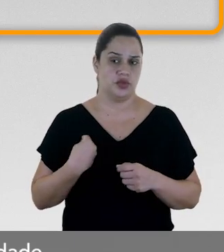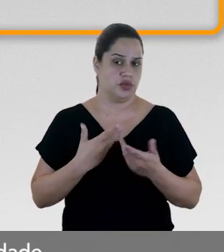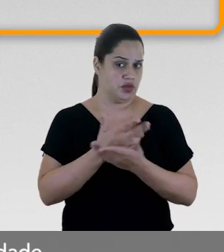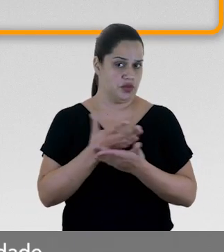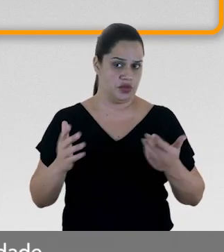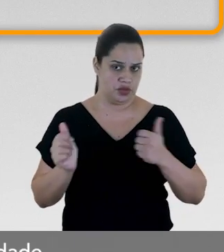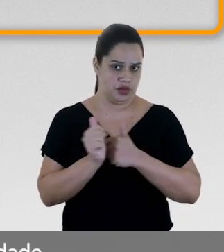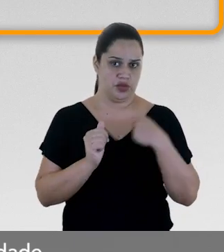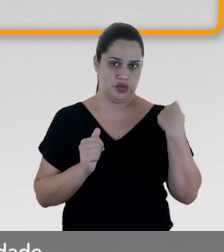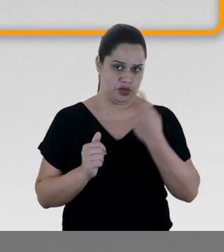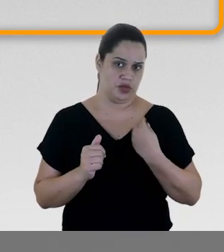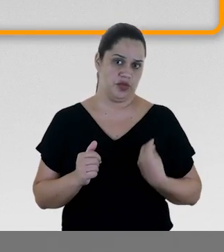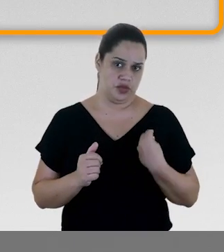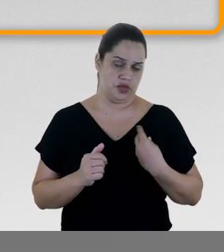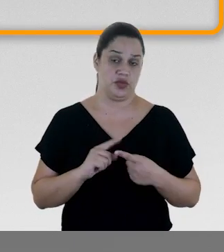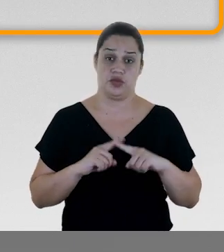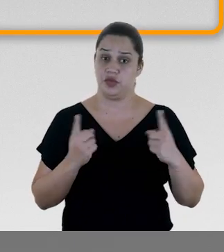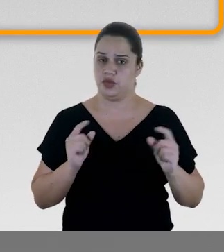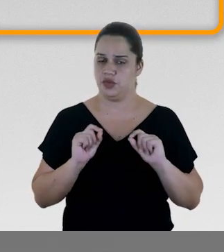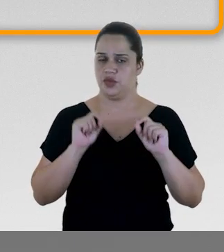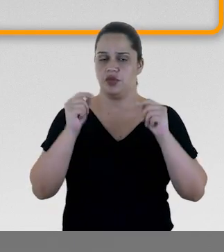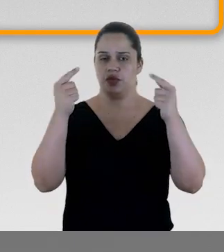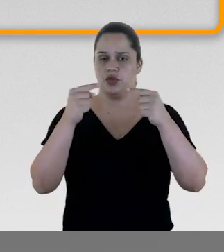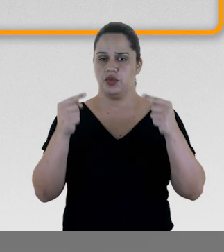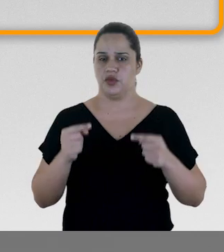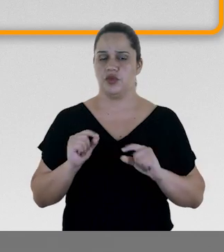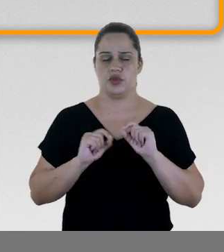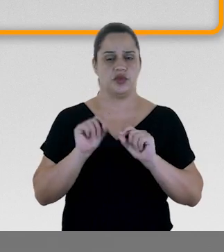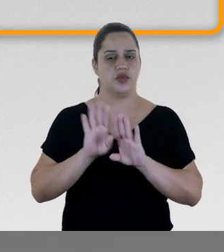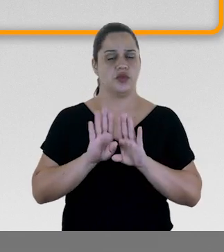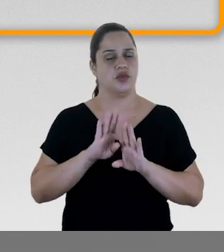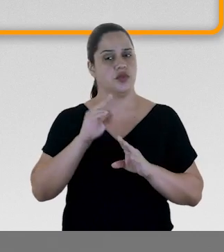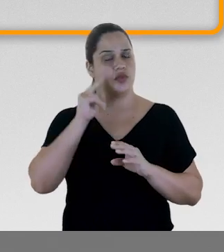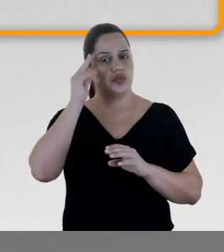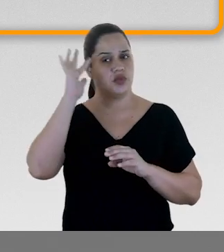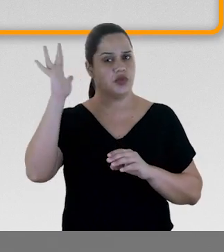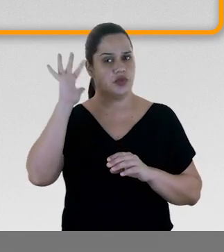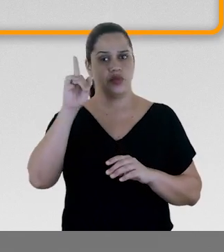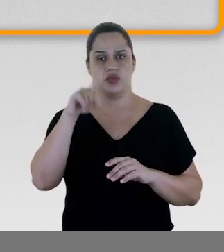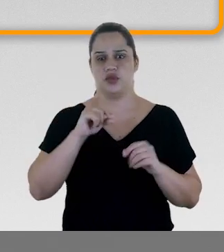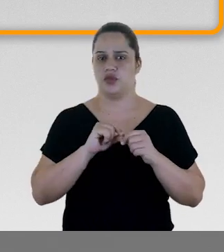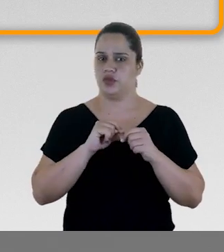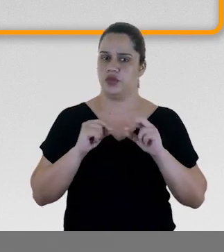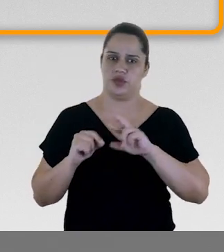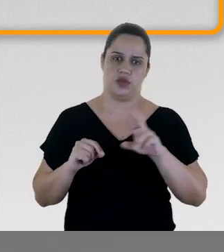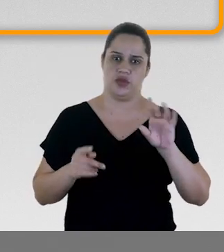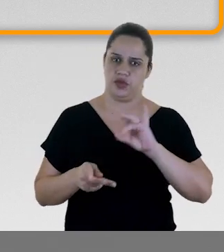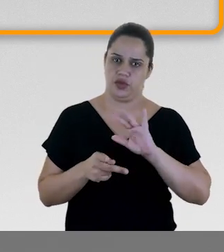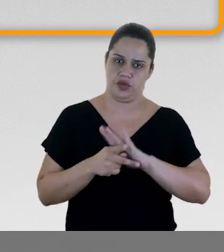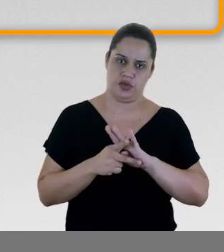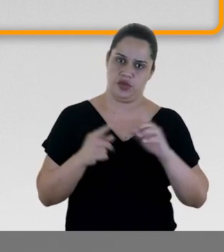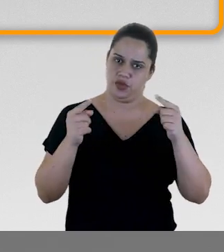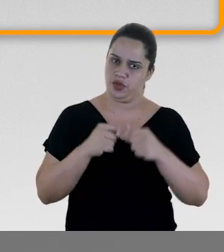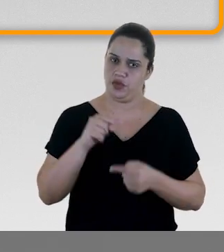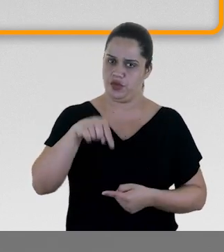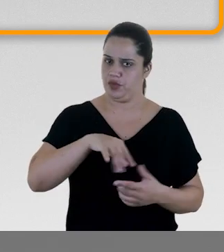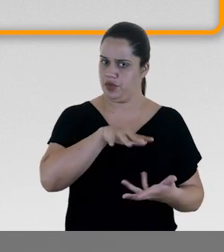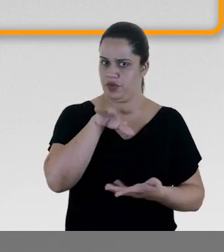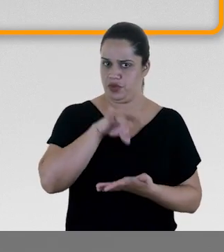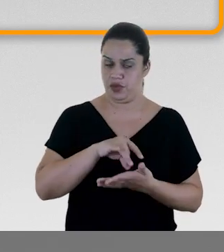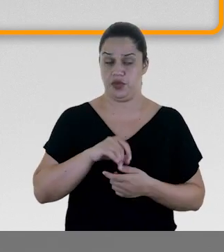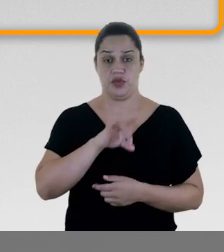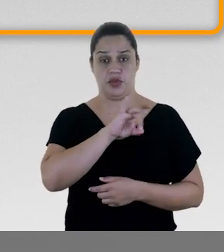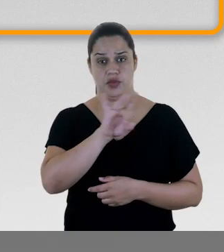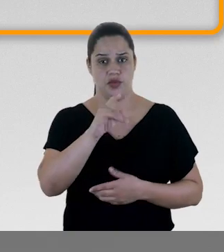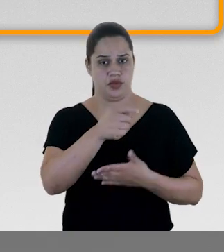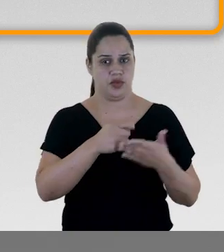à nossa realidade, mas com elementos sobrenaturais que extrapolam os limites do mundo real. Cada